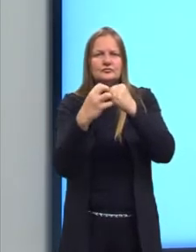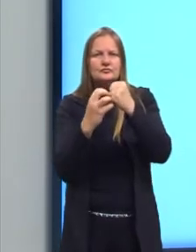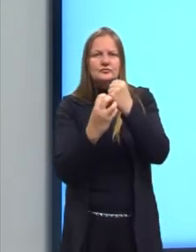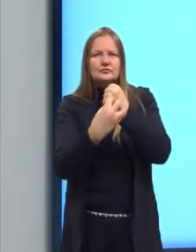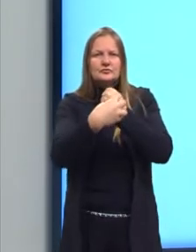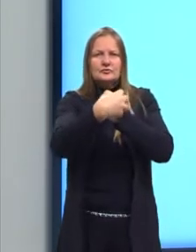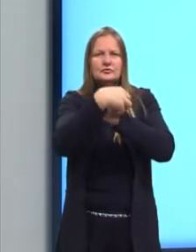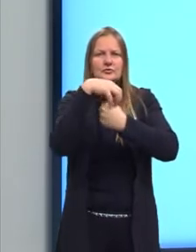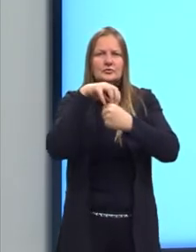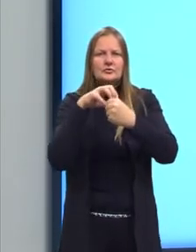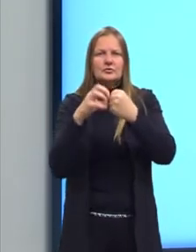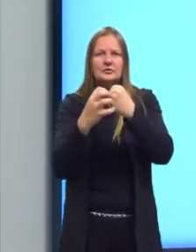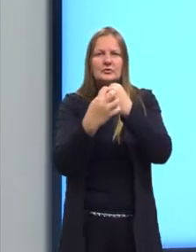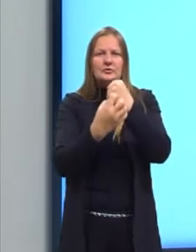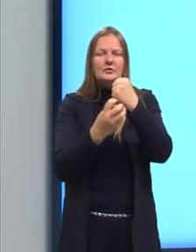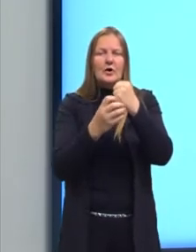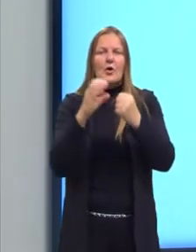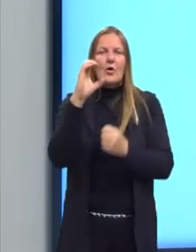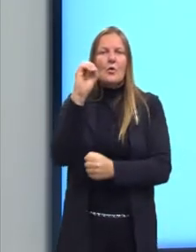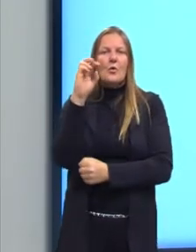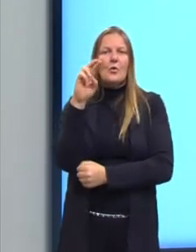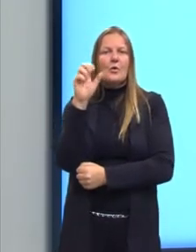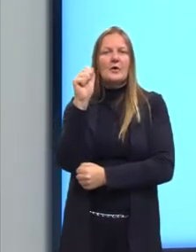uma colônia de coral. Vários corais.